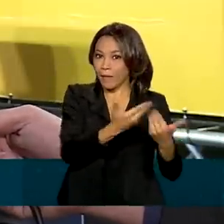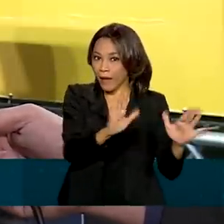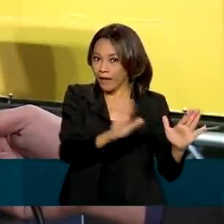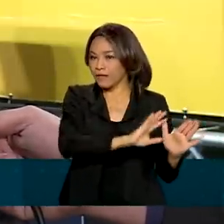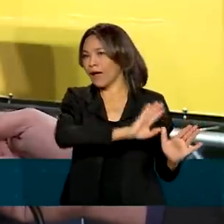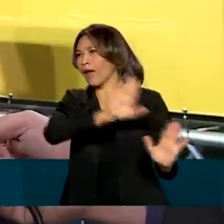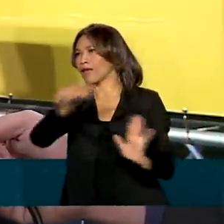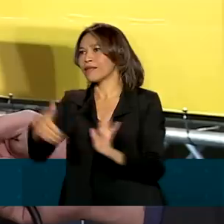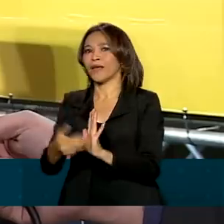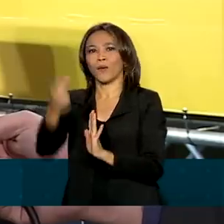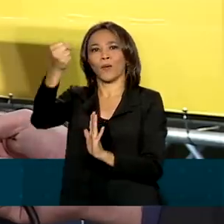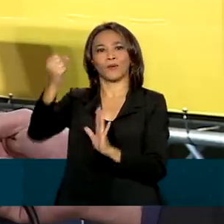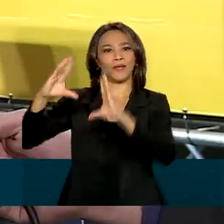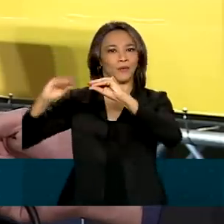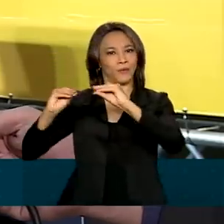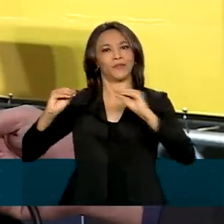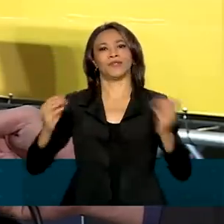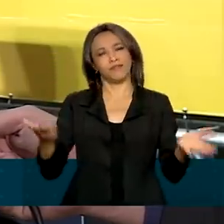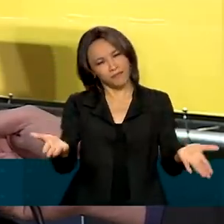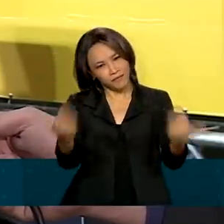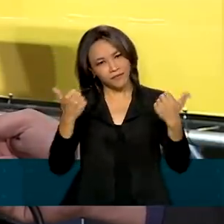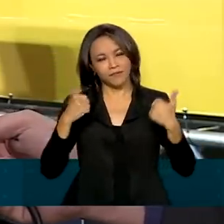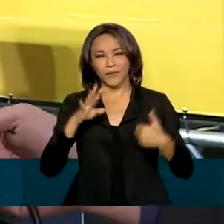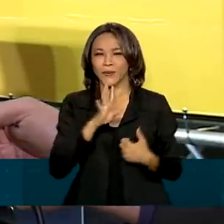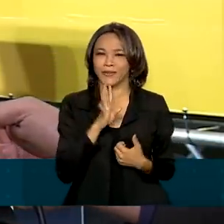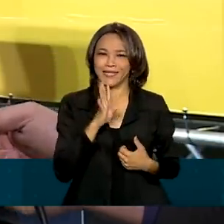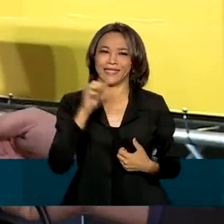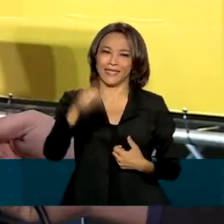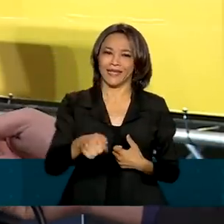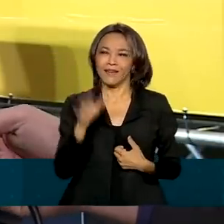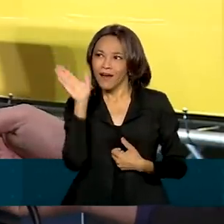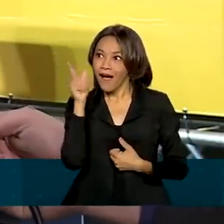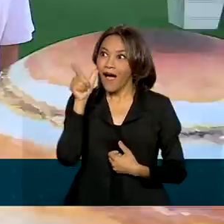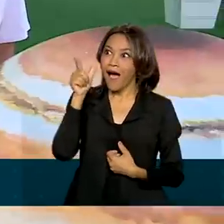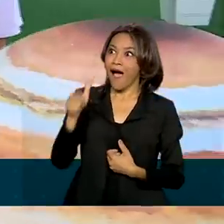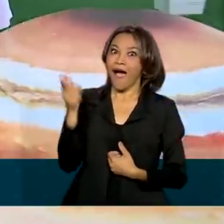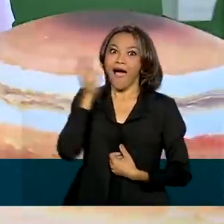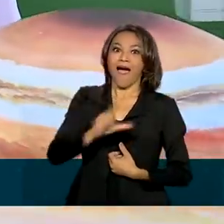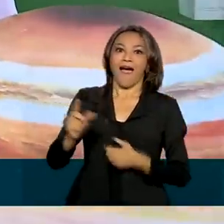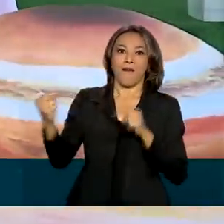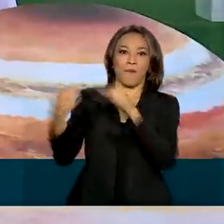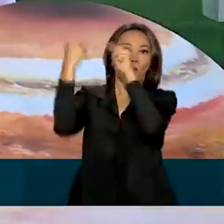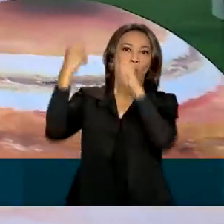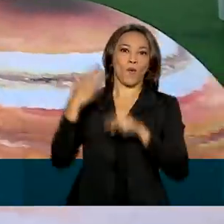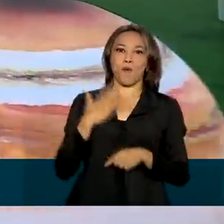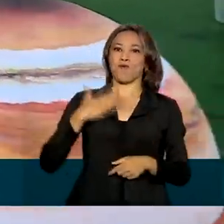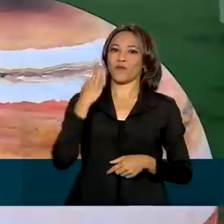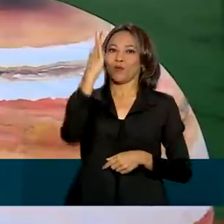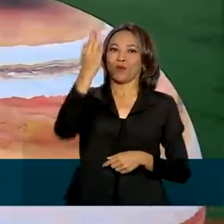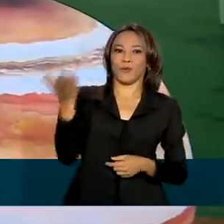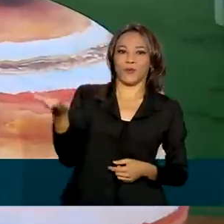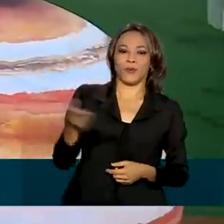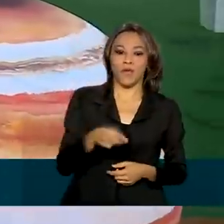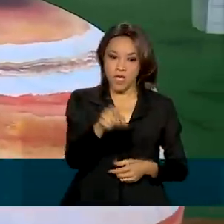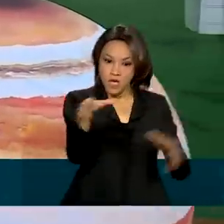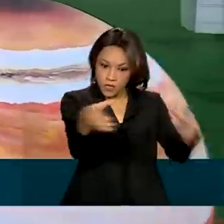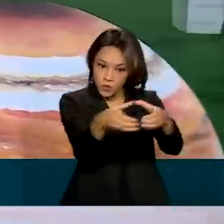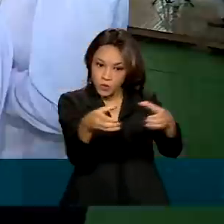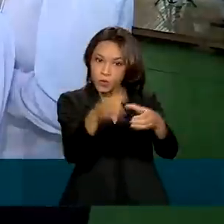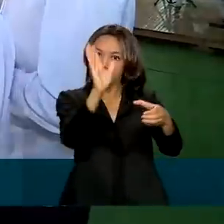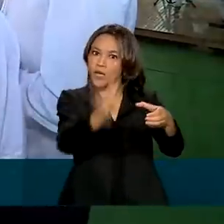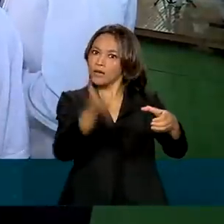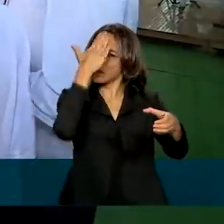para visitar, conhecer e quem sabe você não acha aqui o seu futuro. Esse grupo já sabe o que quer. Vitor